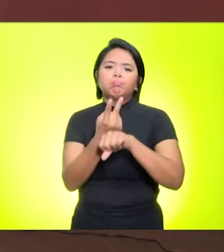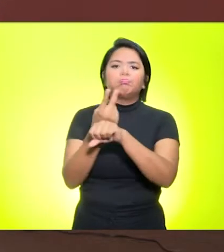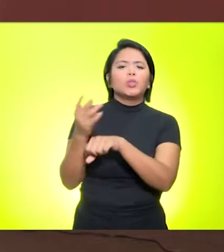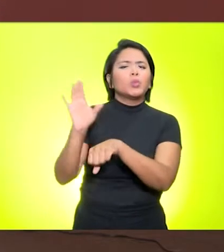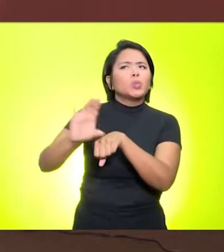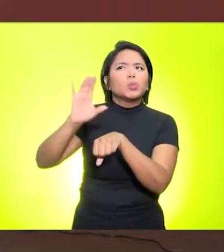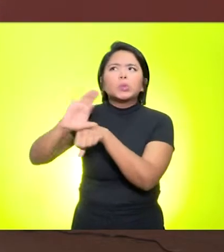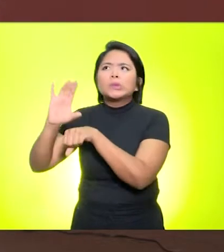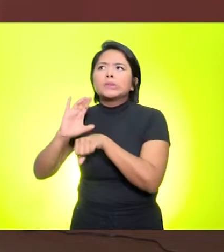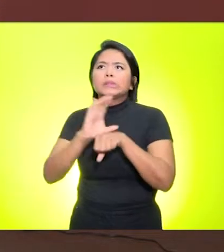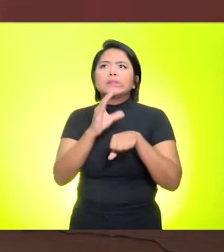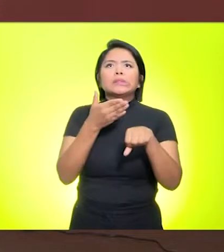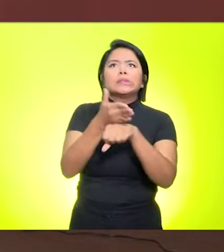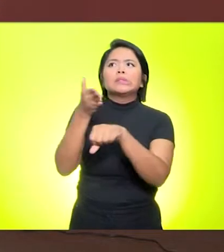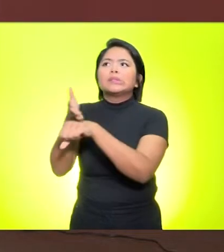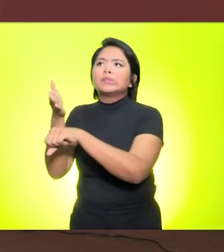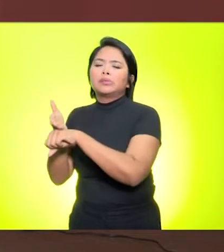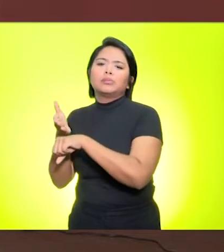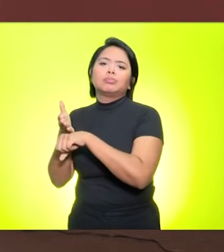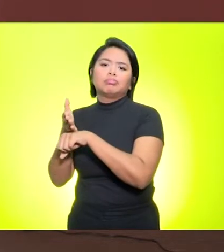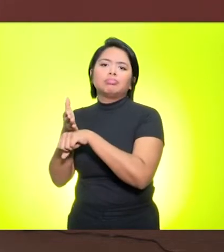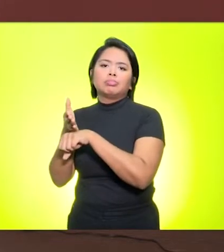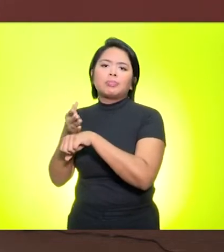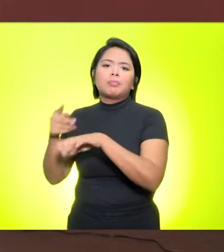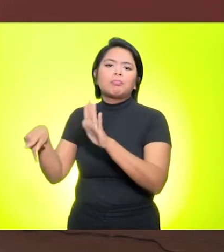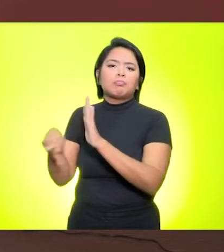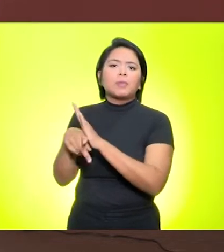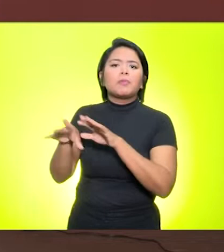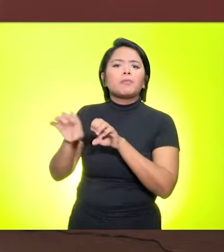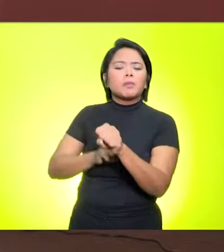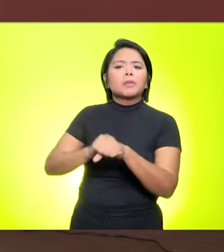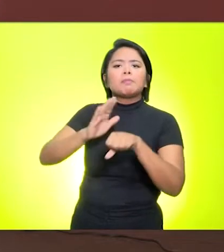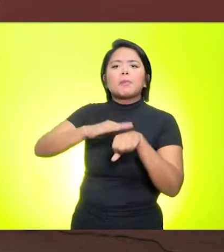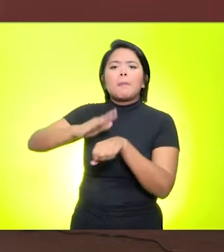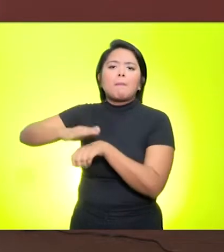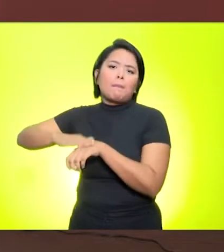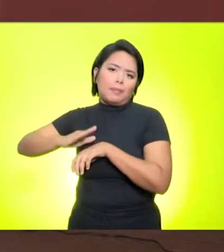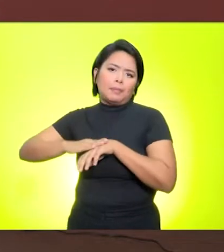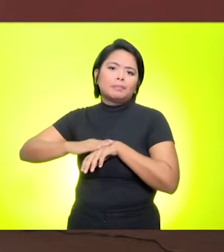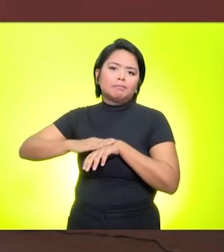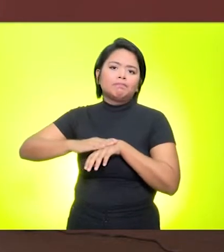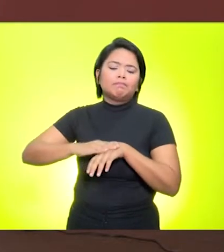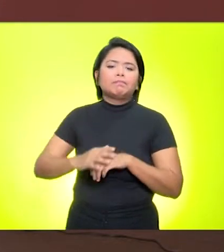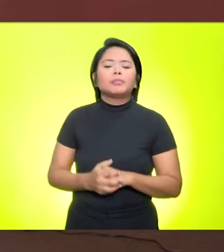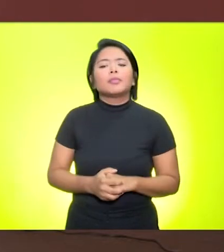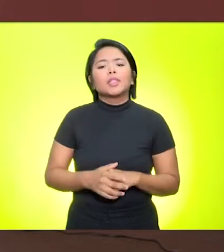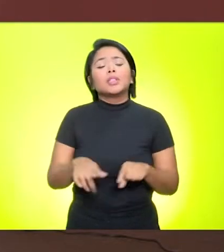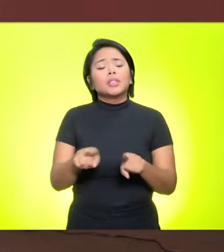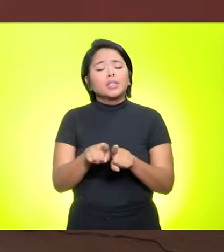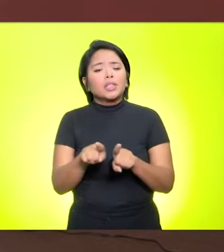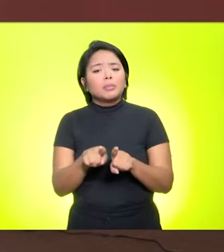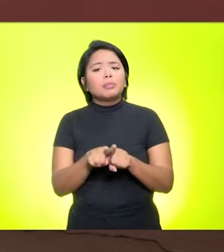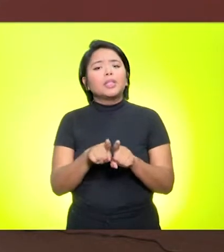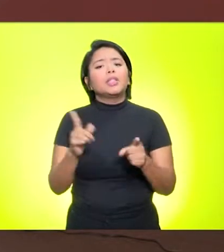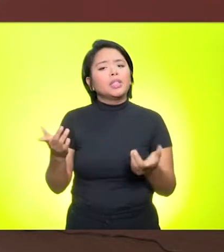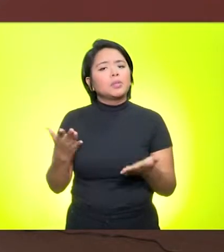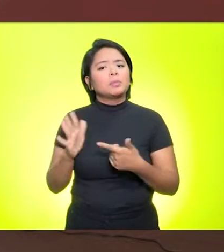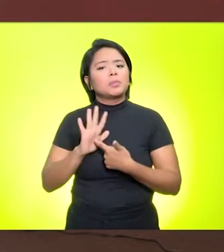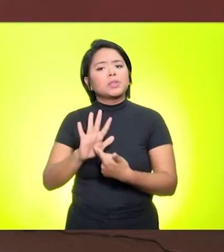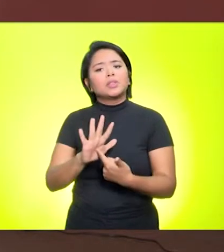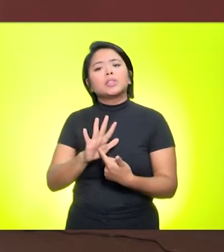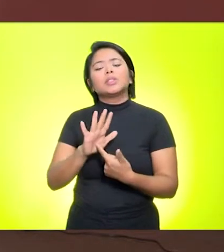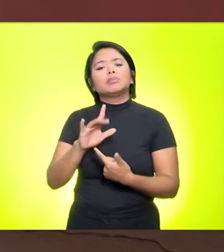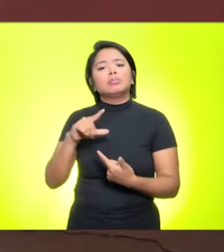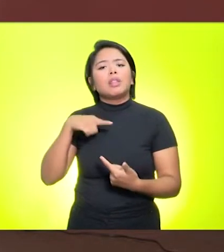para que elas pudessem se capacitar para os desafios do momento. Além desses, que eu